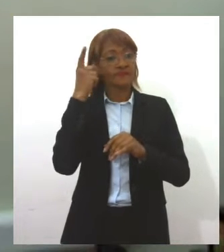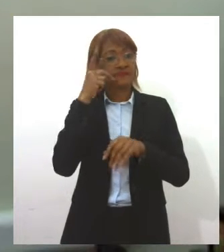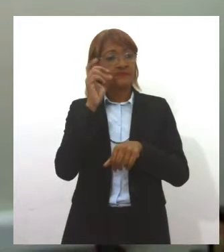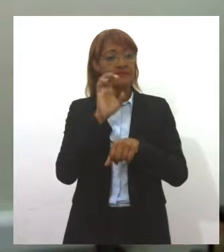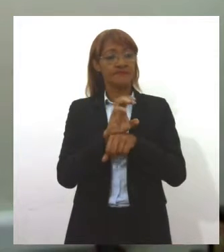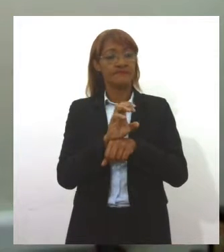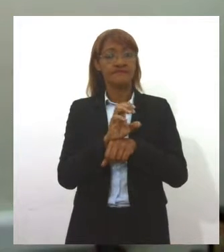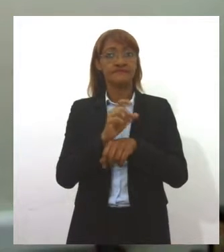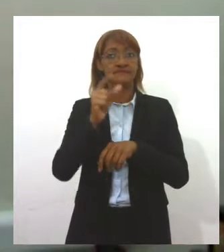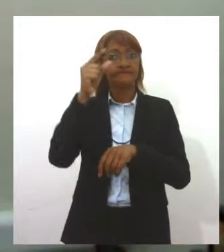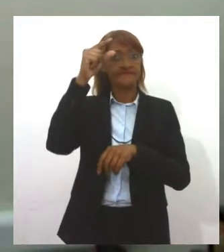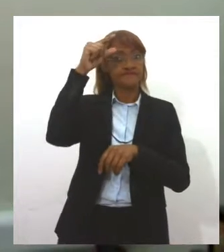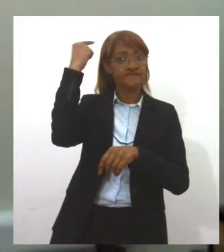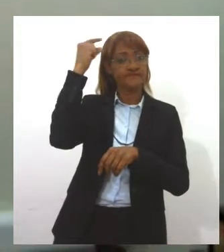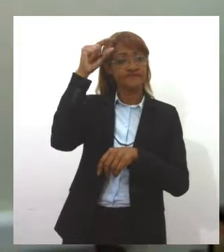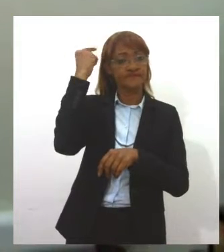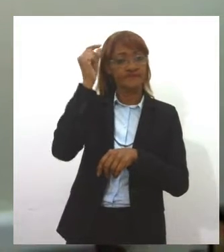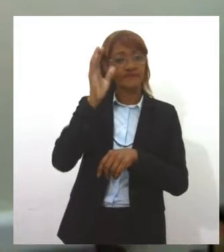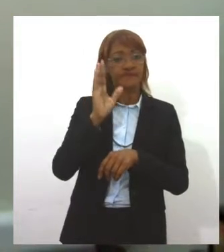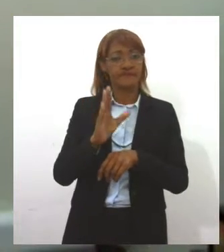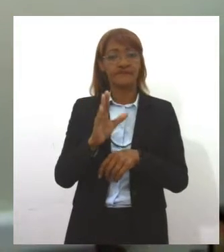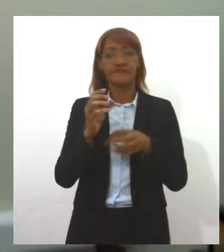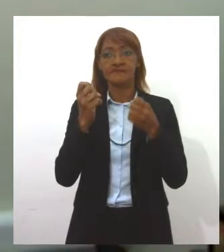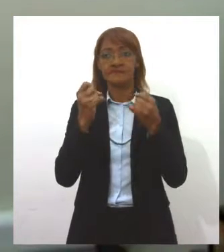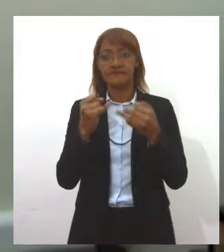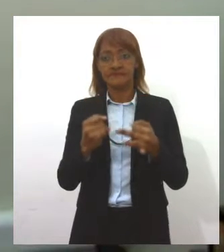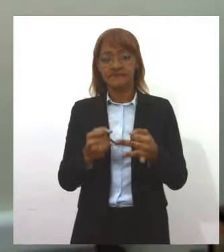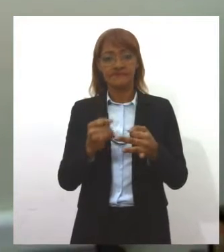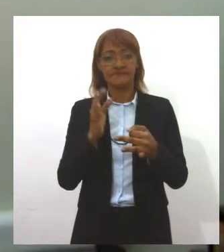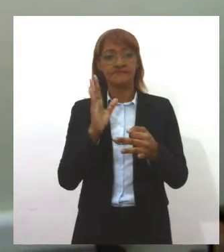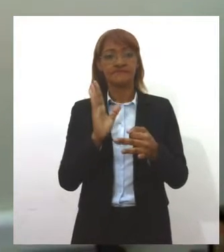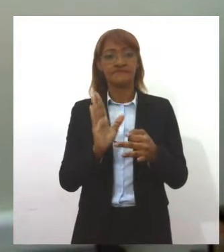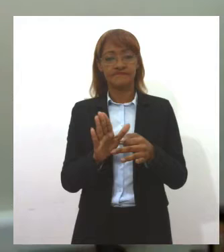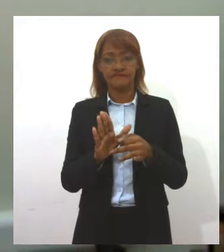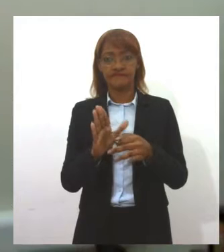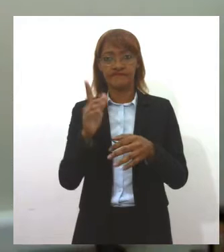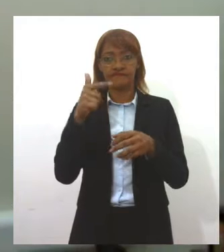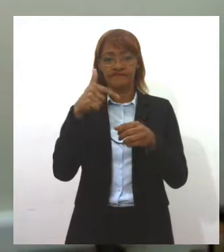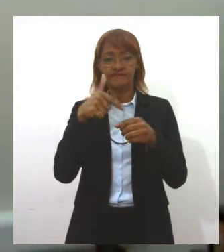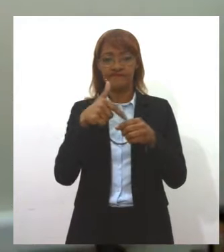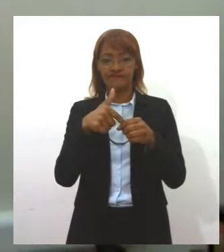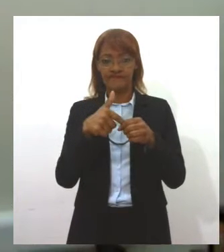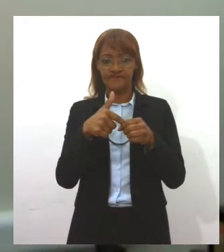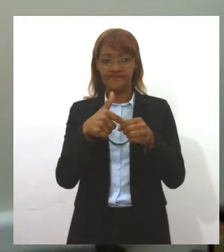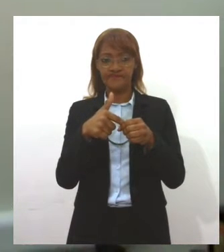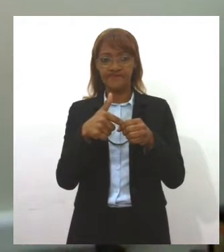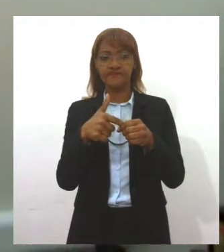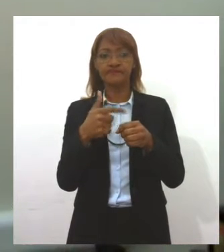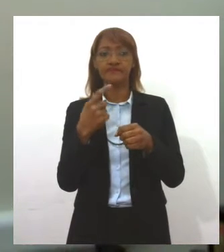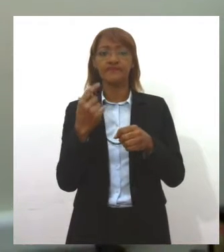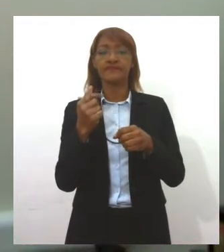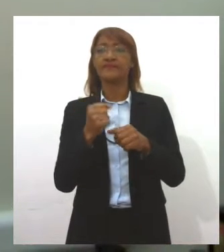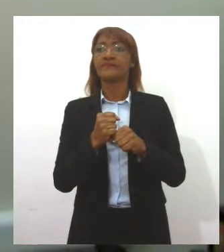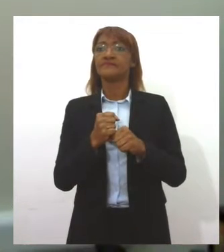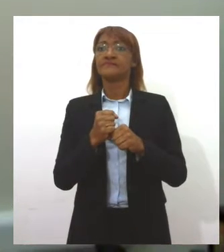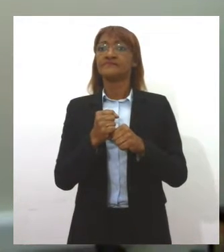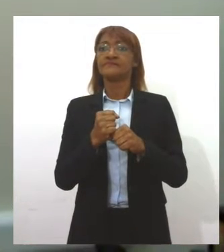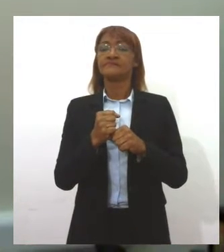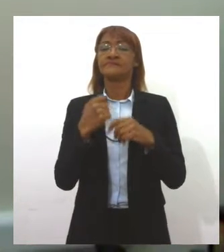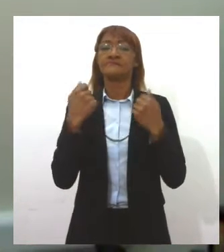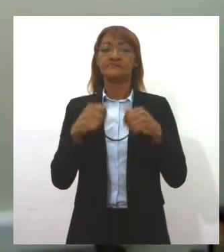Francisco Gualberto. Ele falou sobre o preço dos combustíveis. Ele disse, ele defendeu que é preciso